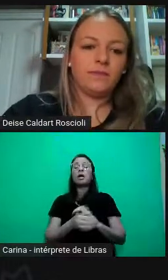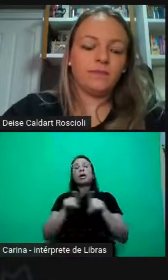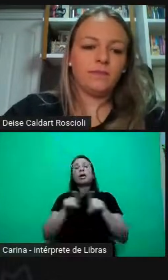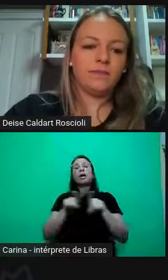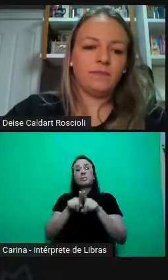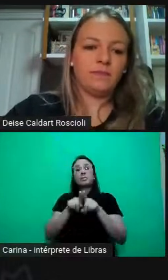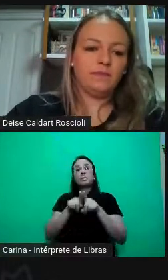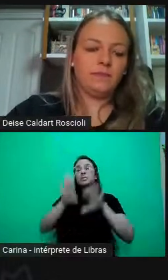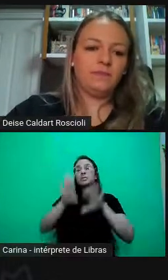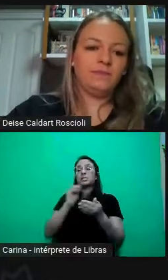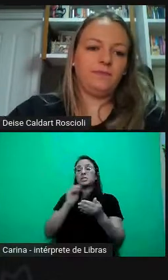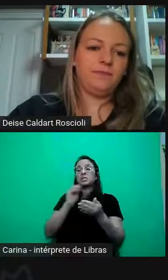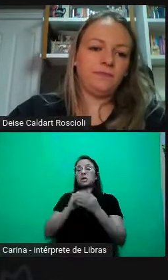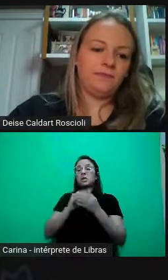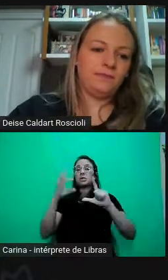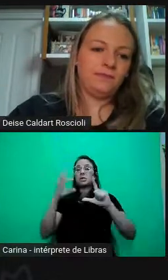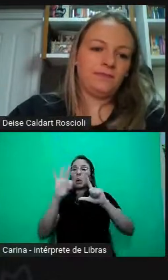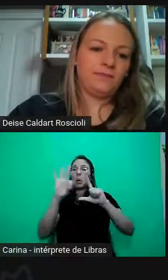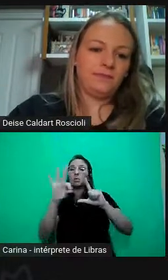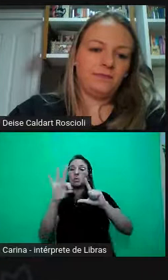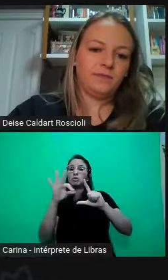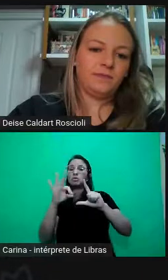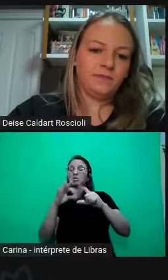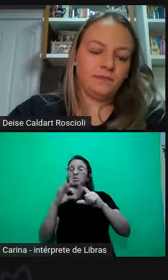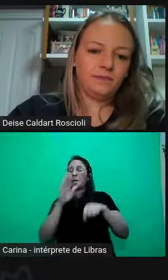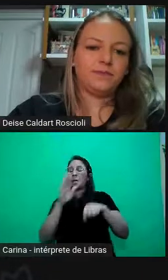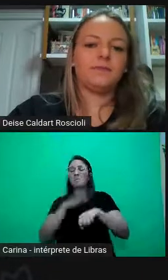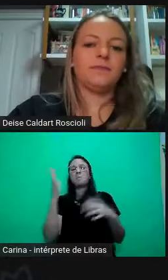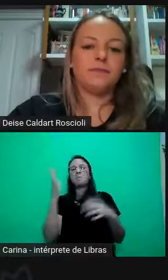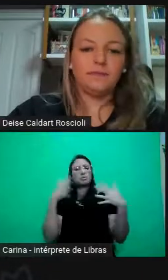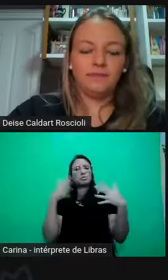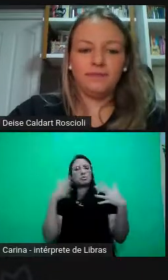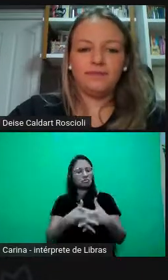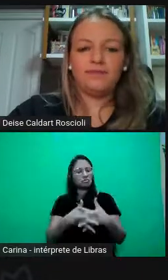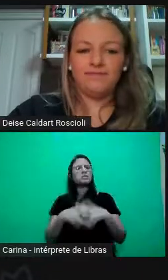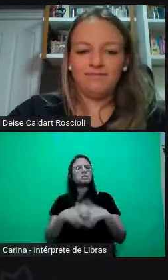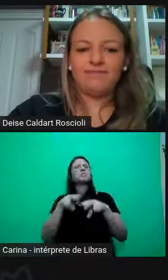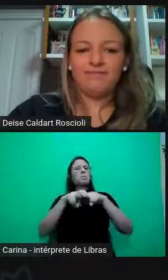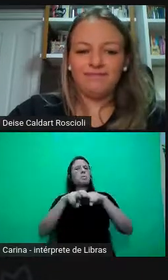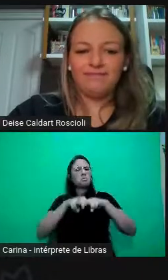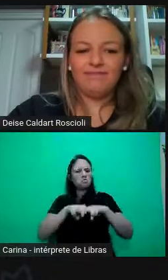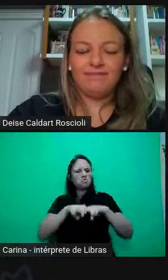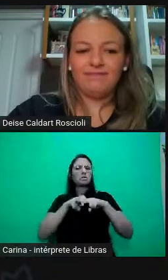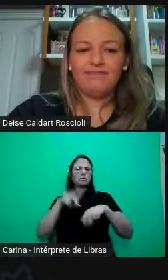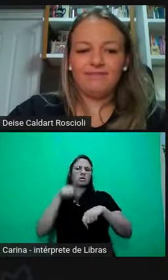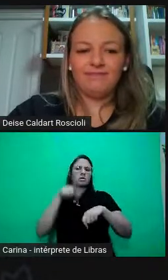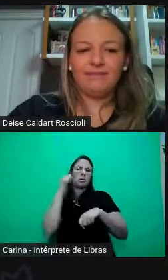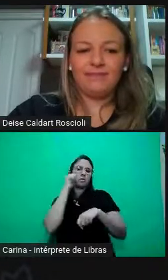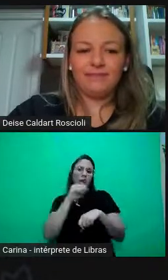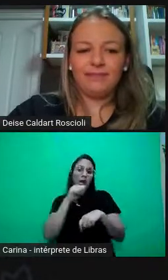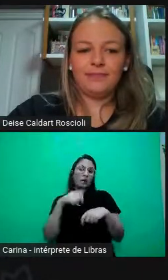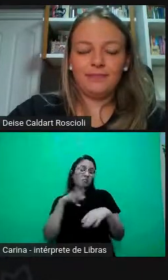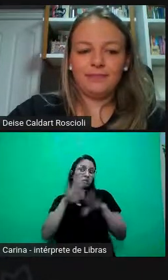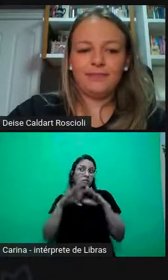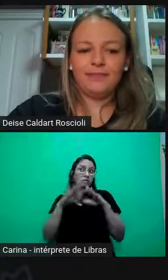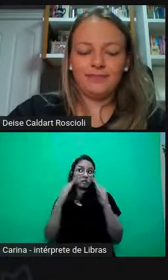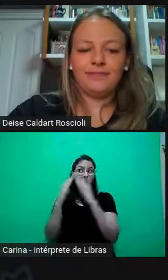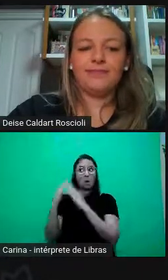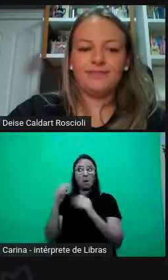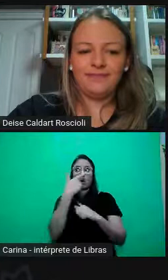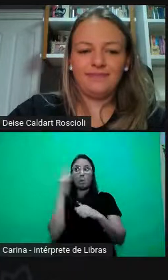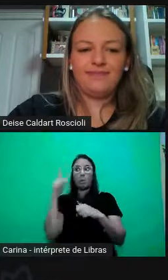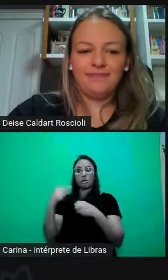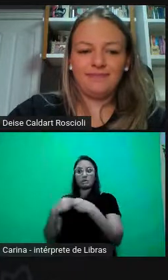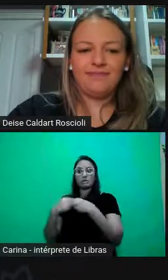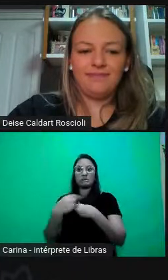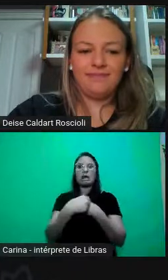que ficava extremamente mais complexa por serem mulheres, de como elas morariam em outra cidade, onde elas ficariam alojadas, como